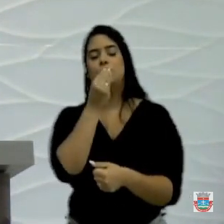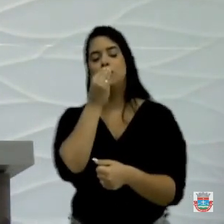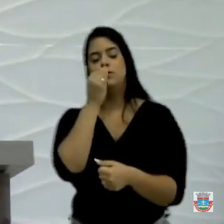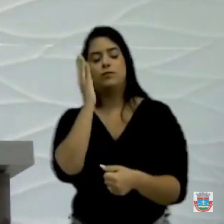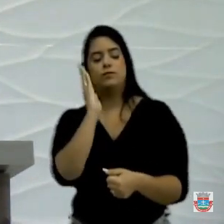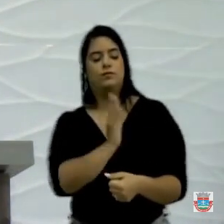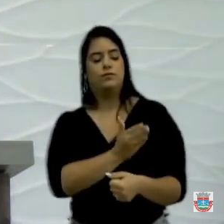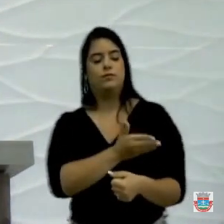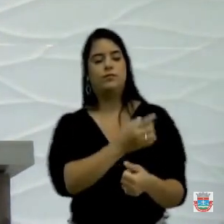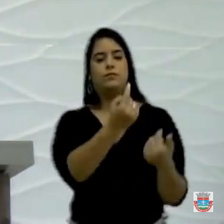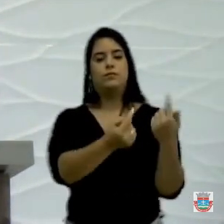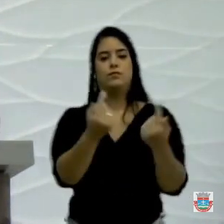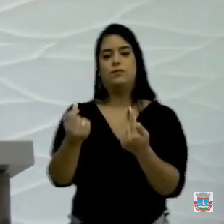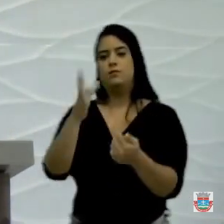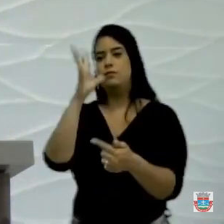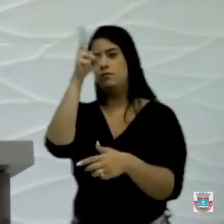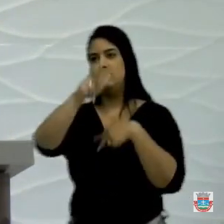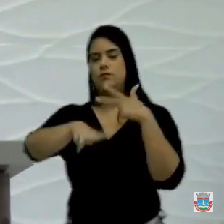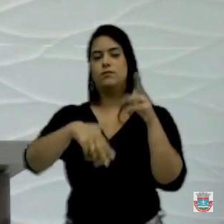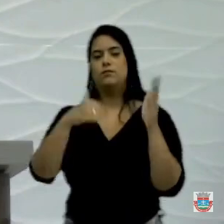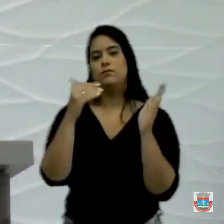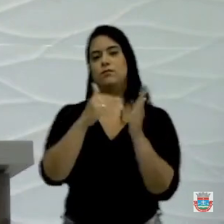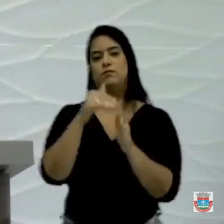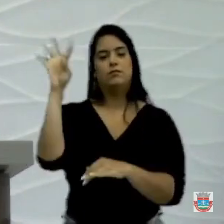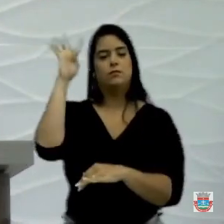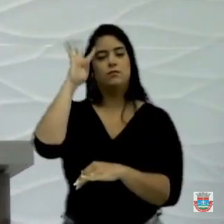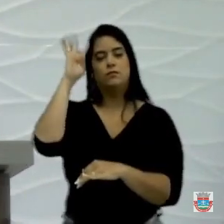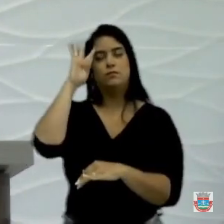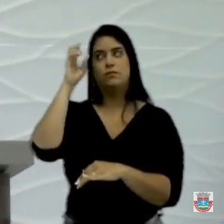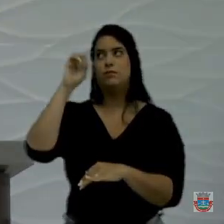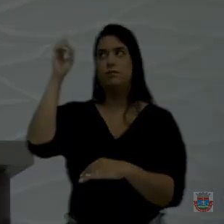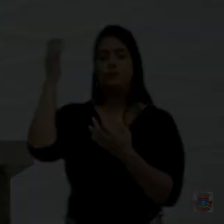coração de cada sombentense. E até a próxima quarta-feira, se assim Deus nos permitir.